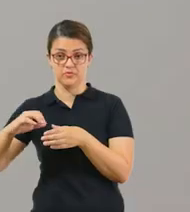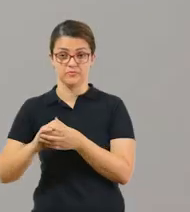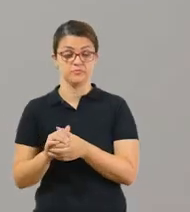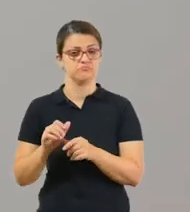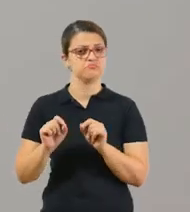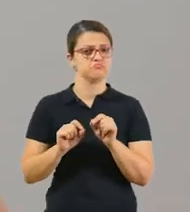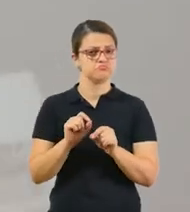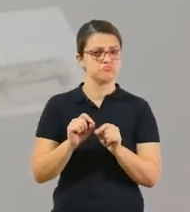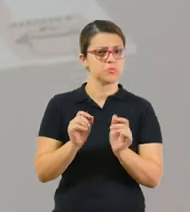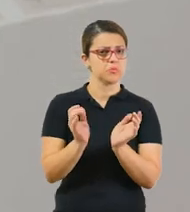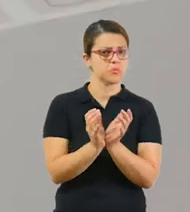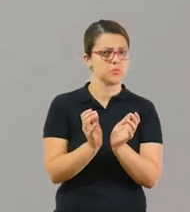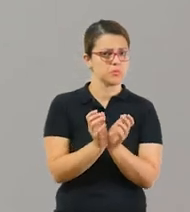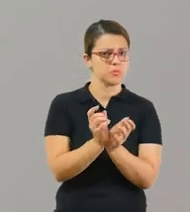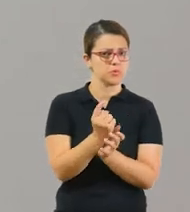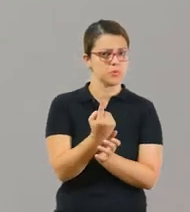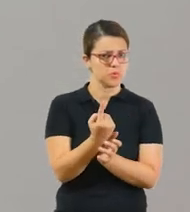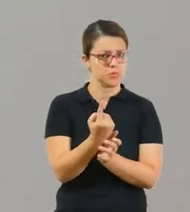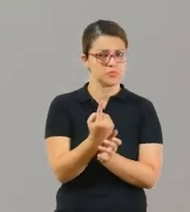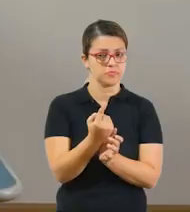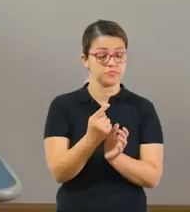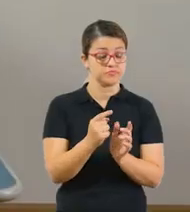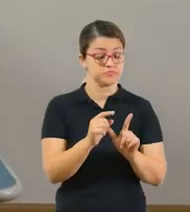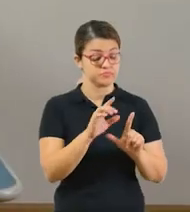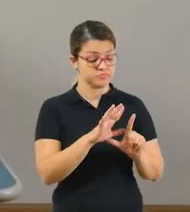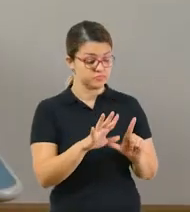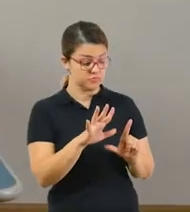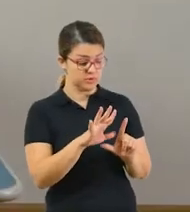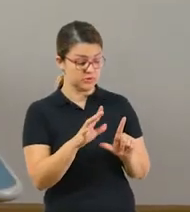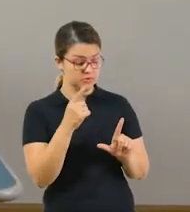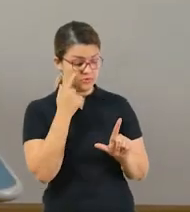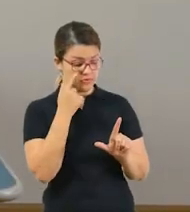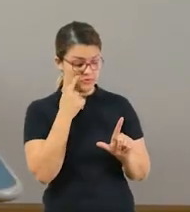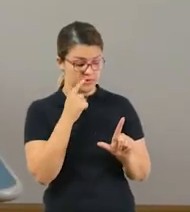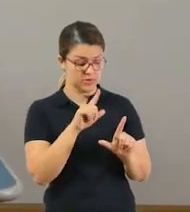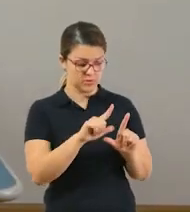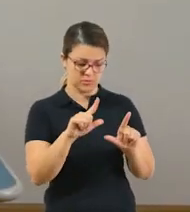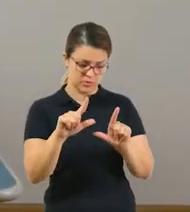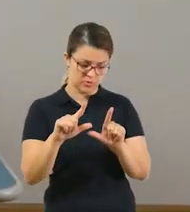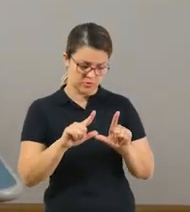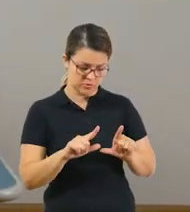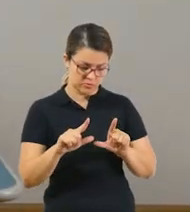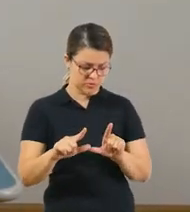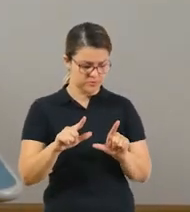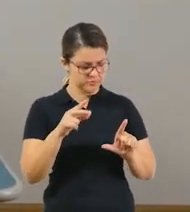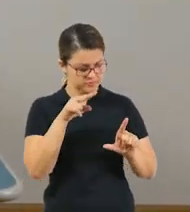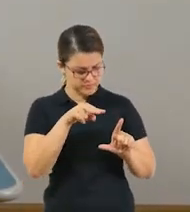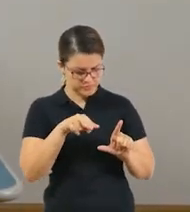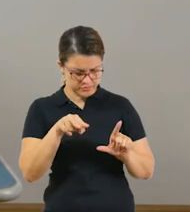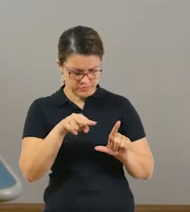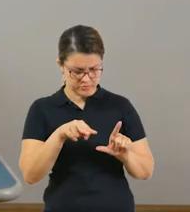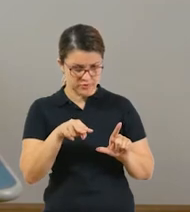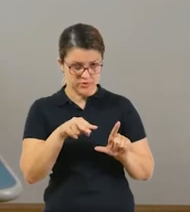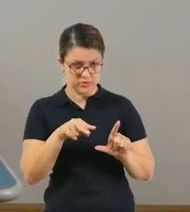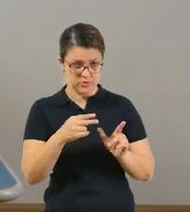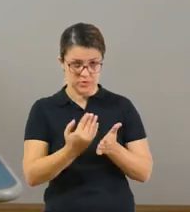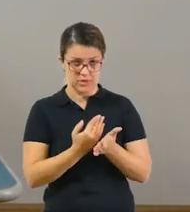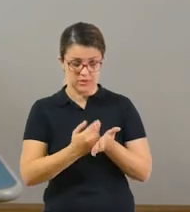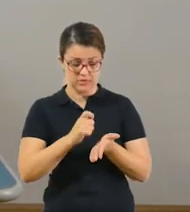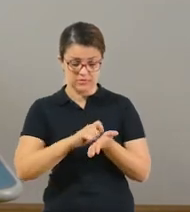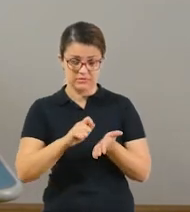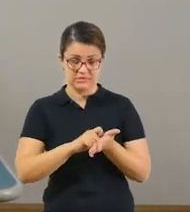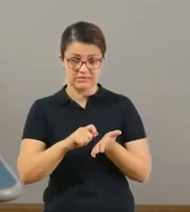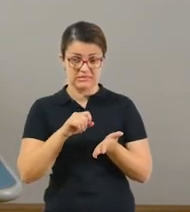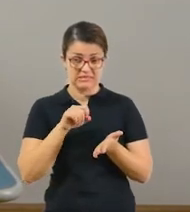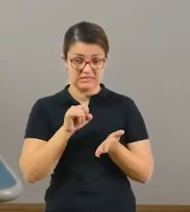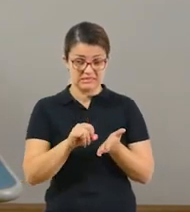vai analisar essas imagens aqui, essas quatro imagens. E vão escrever no caderno